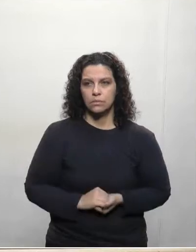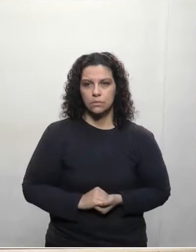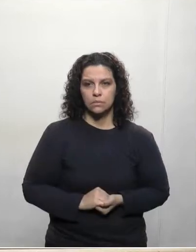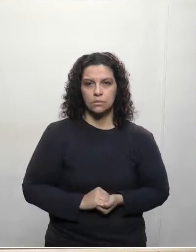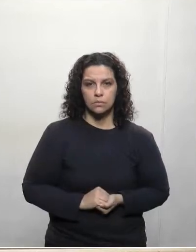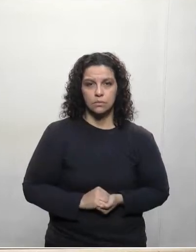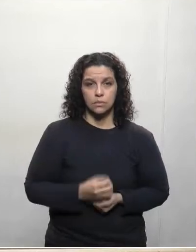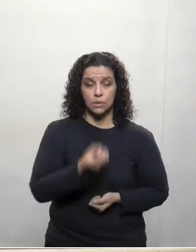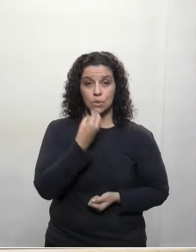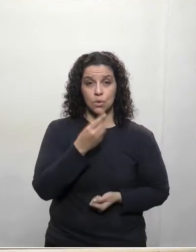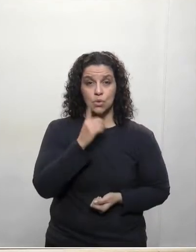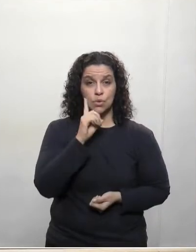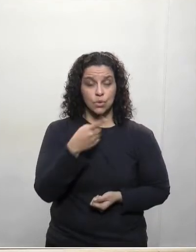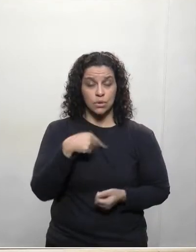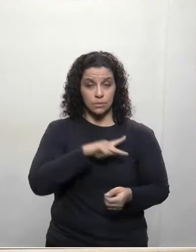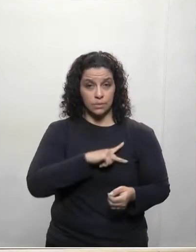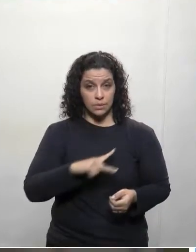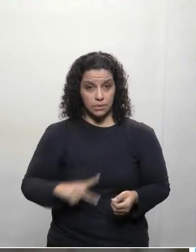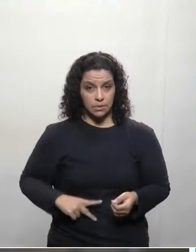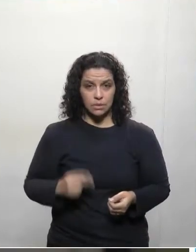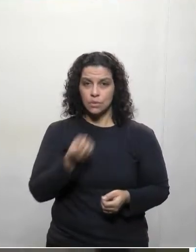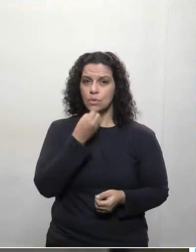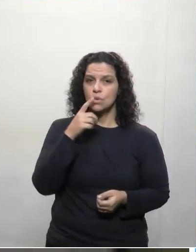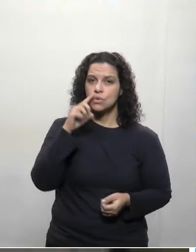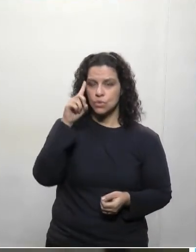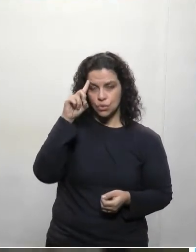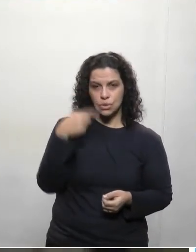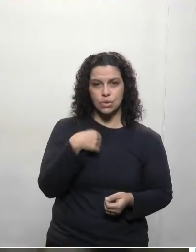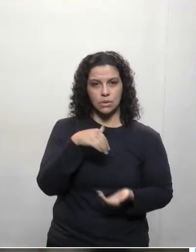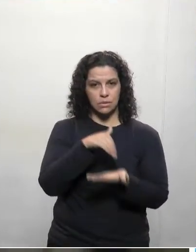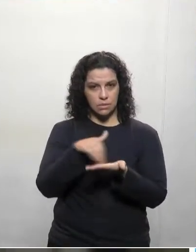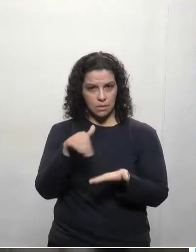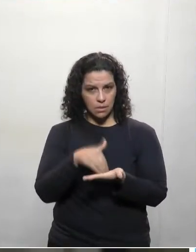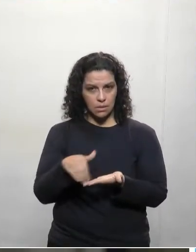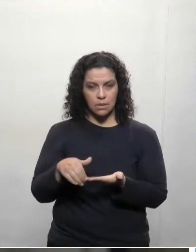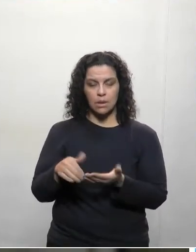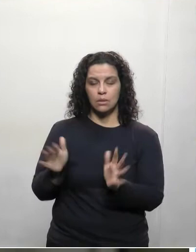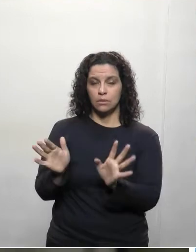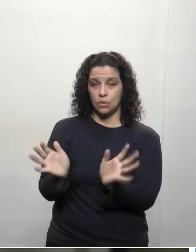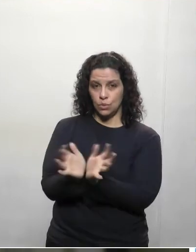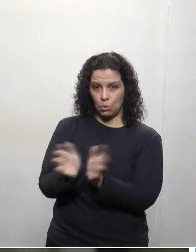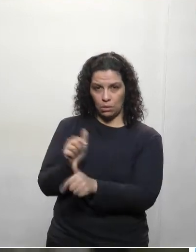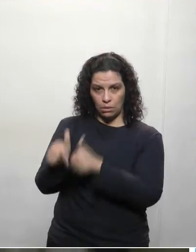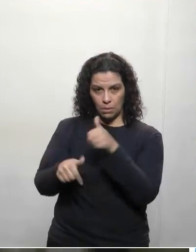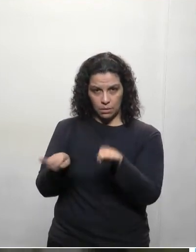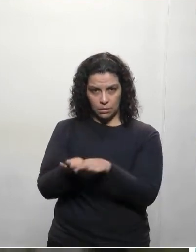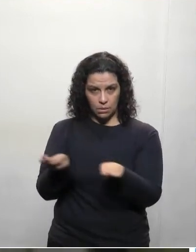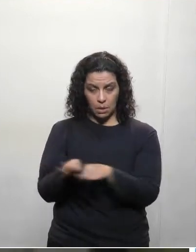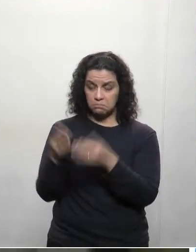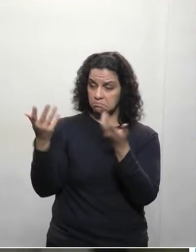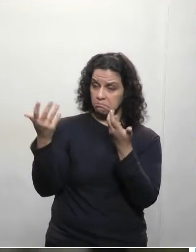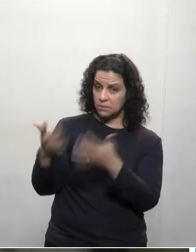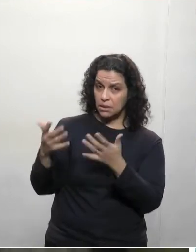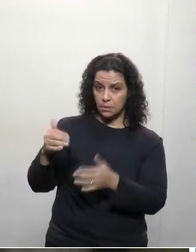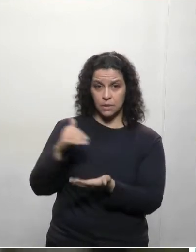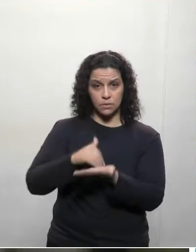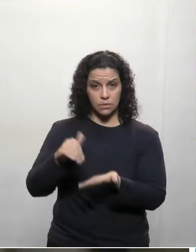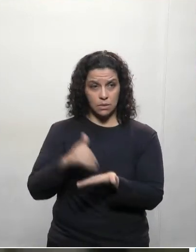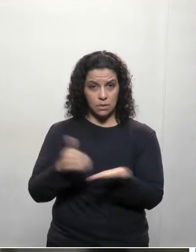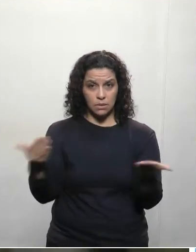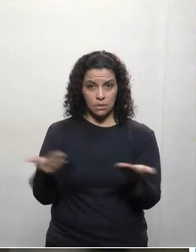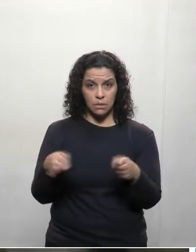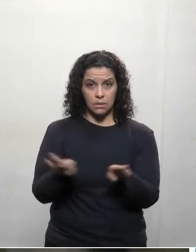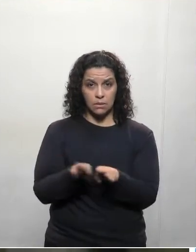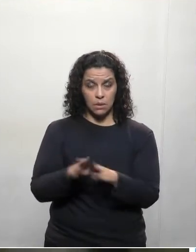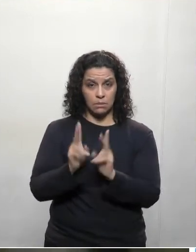Bom dia, presidente, bom dia, secretário René e toda a sua equipe. Quero parabenizar o secretário René,